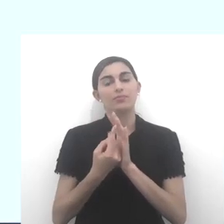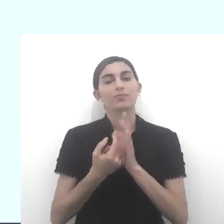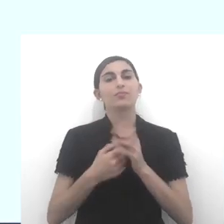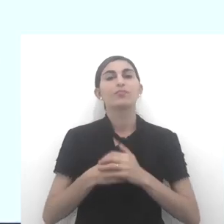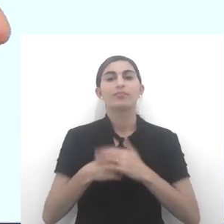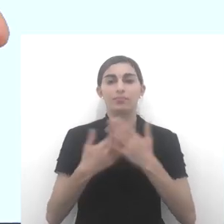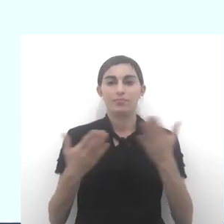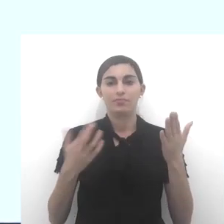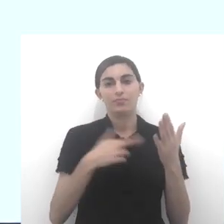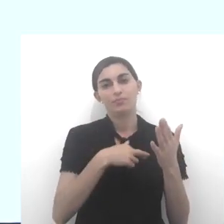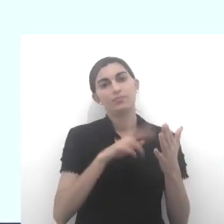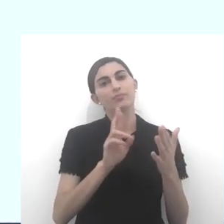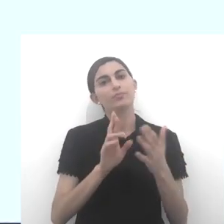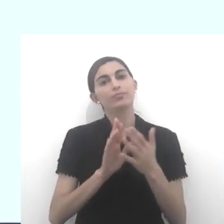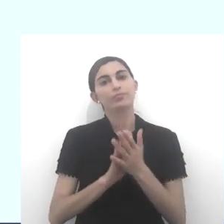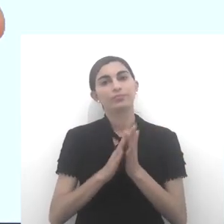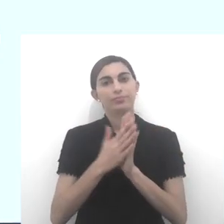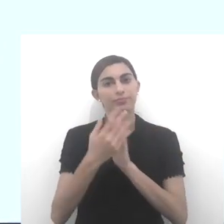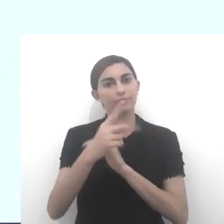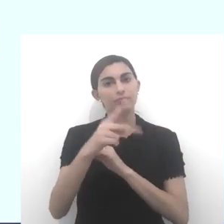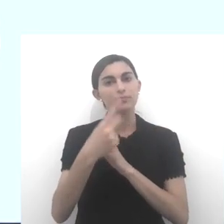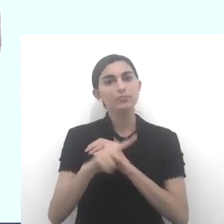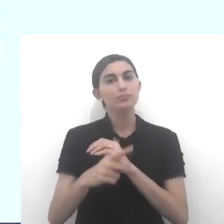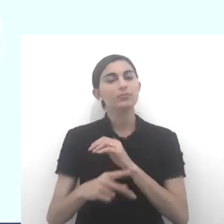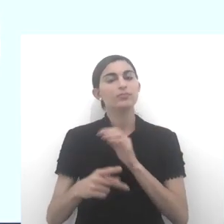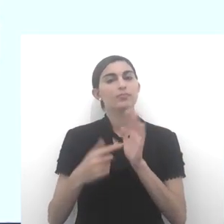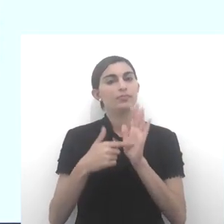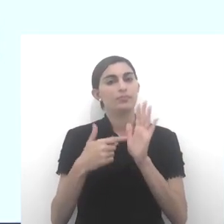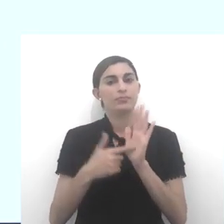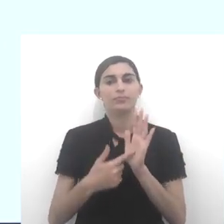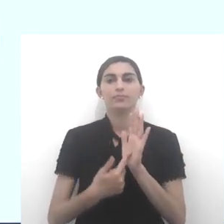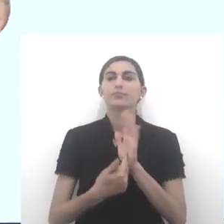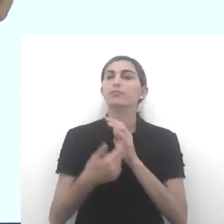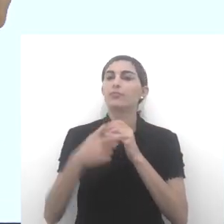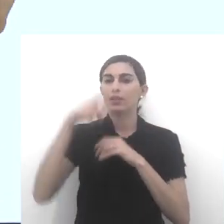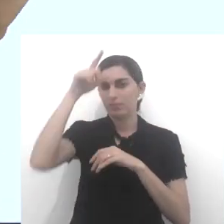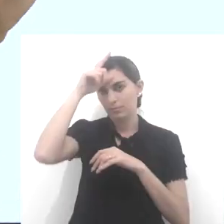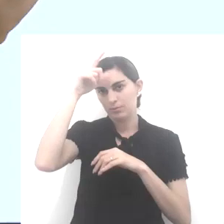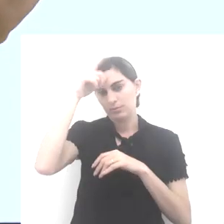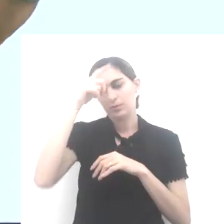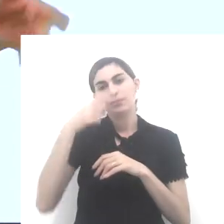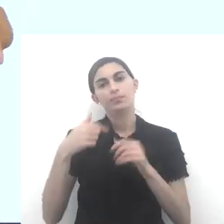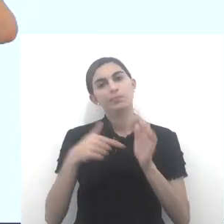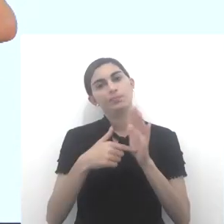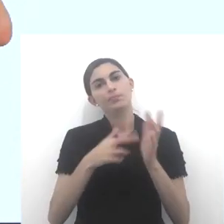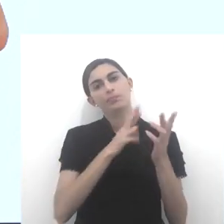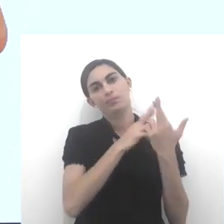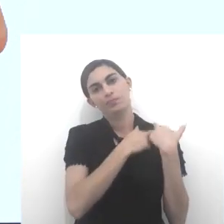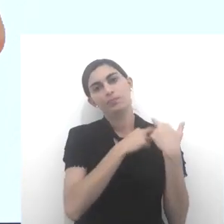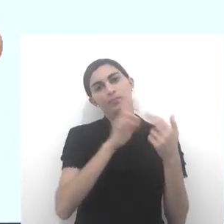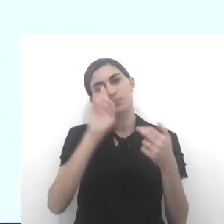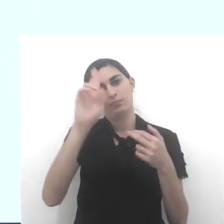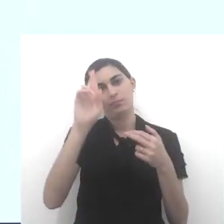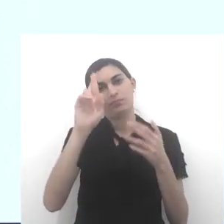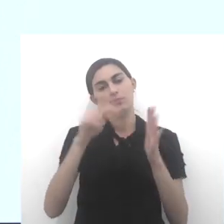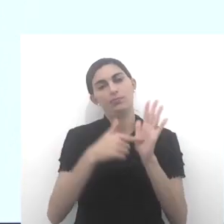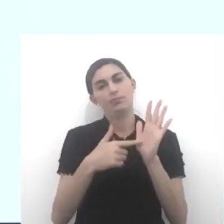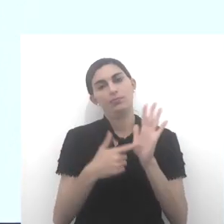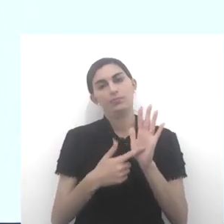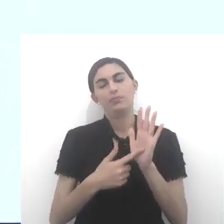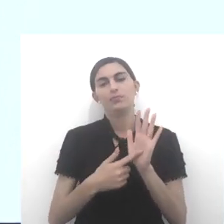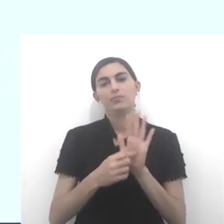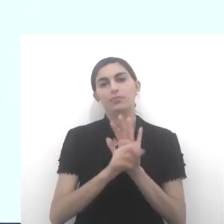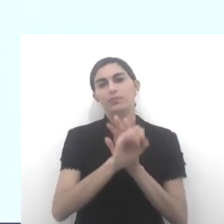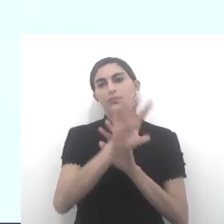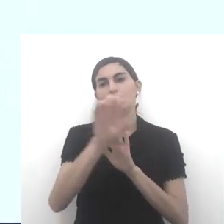de fé, de cada religião. a sua palavra sagrada. Então, o líder é o guardião da palavra